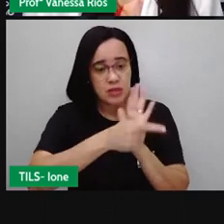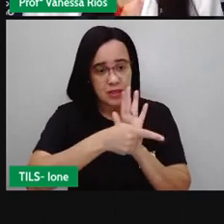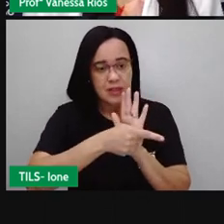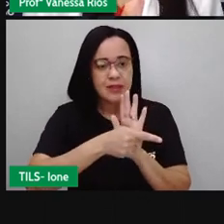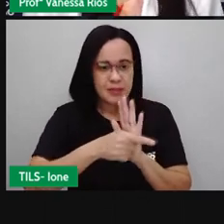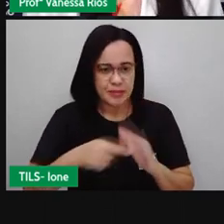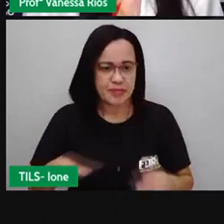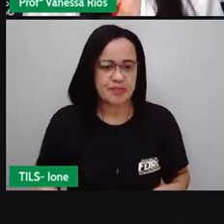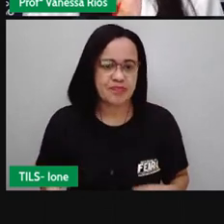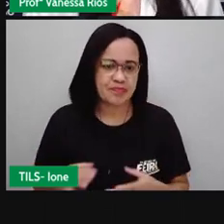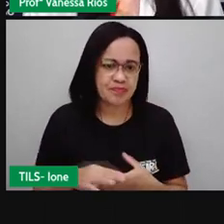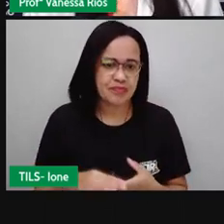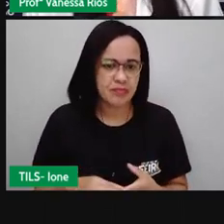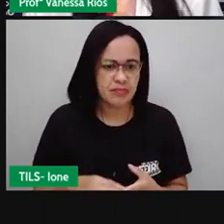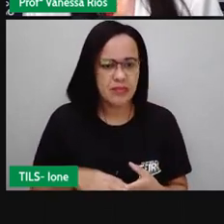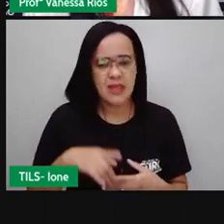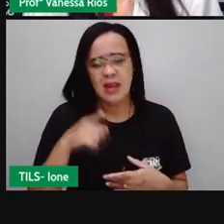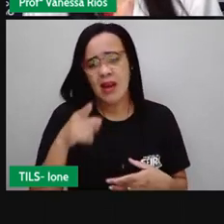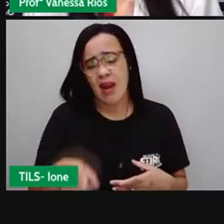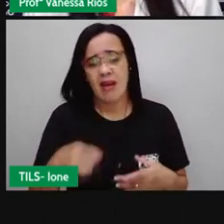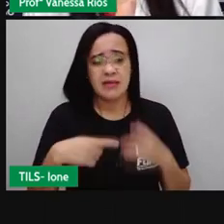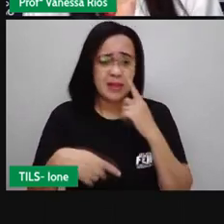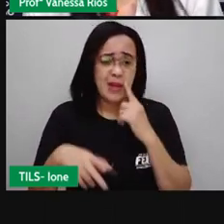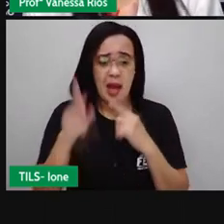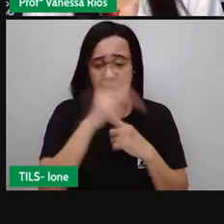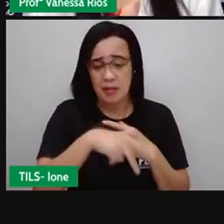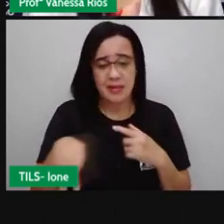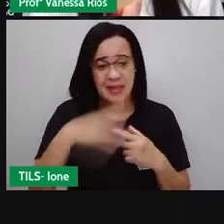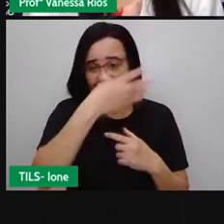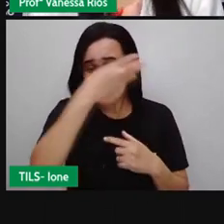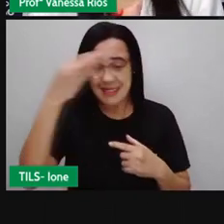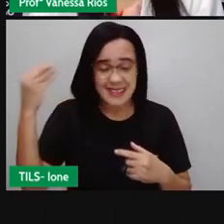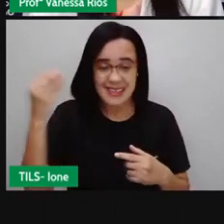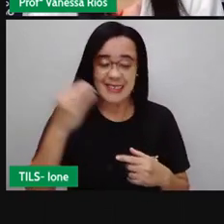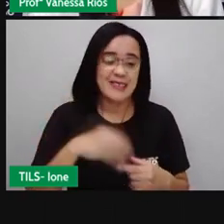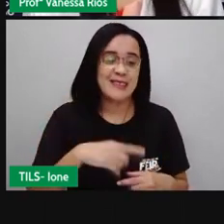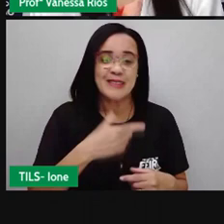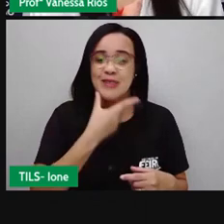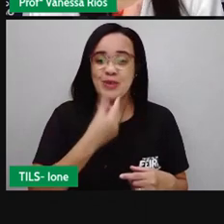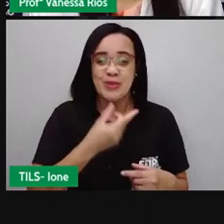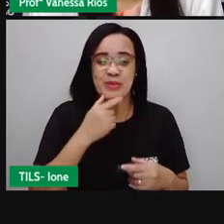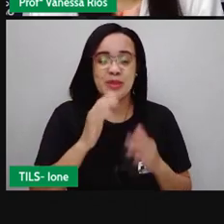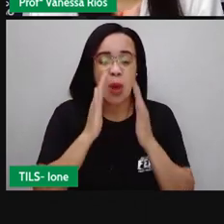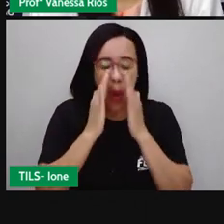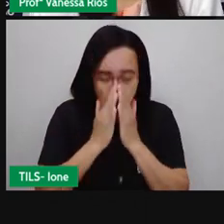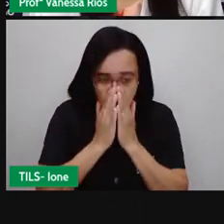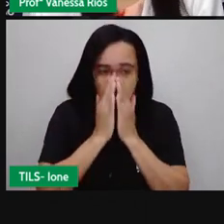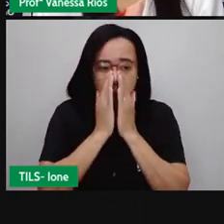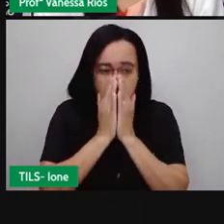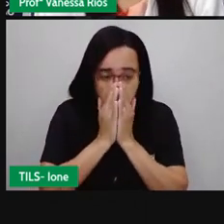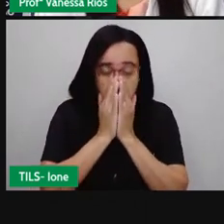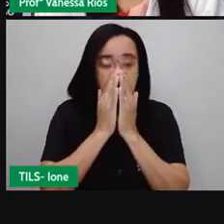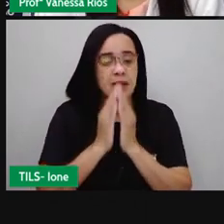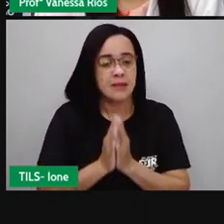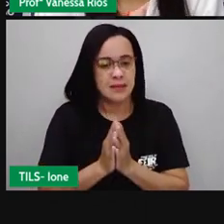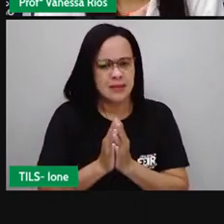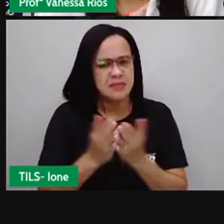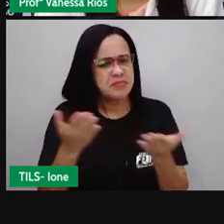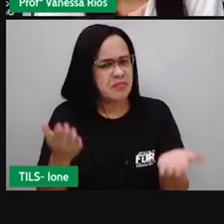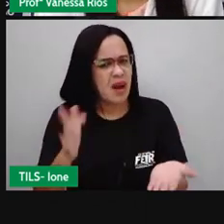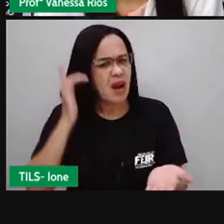Ah, para esquecer do menino espirrando. Vocês acham aí que o menino espirrando também poderia ser